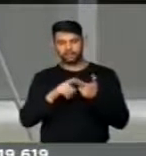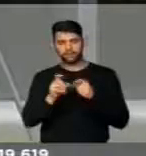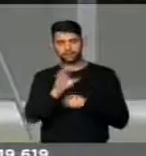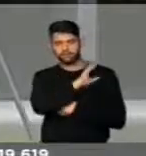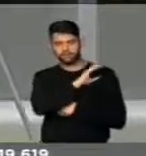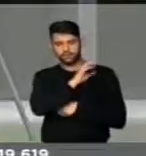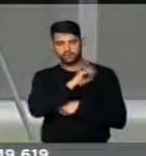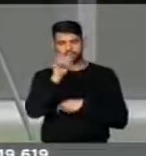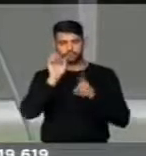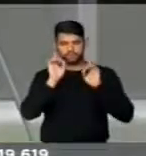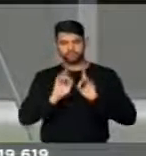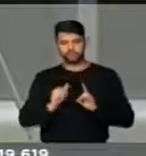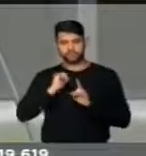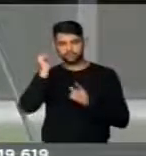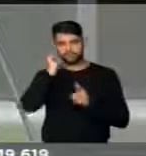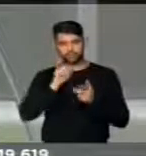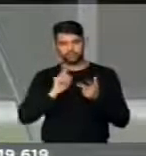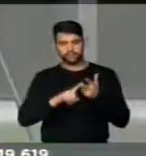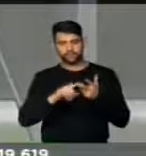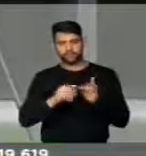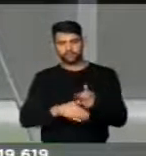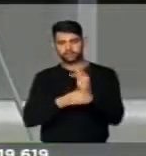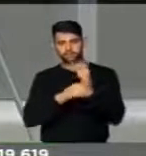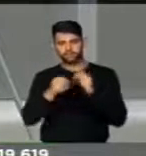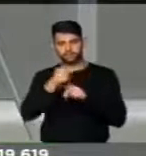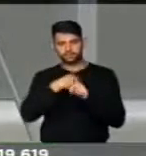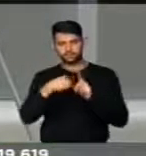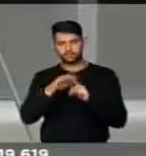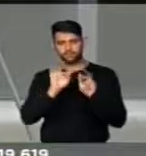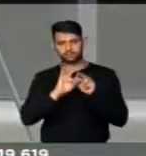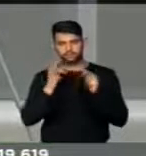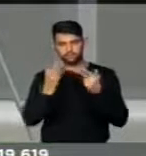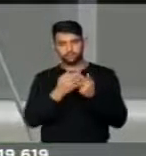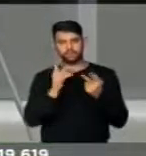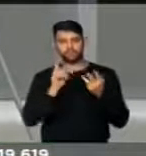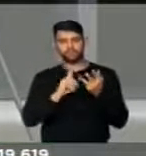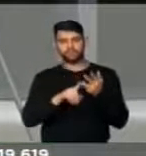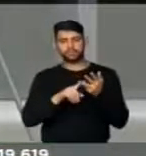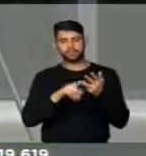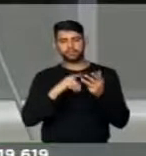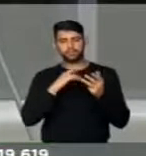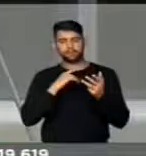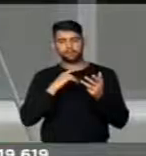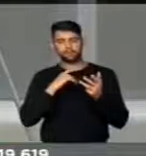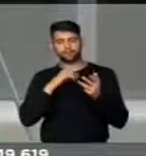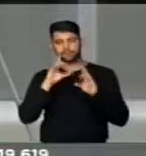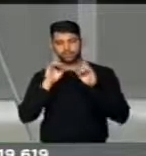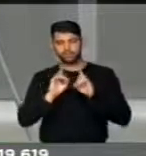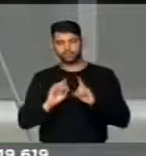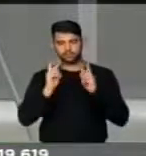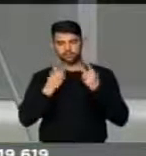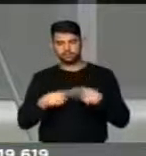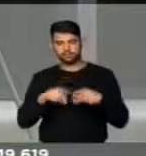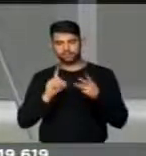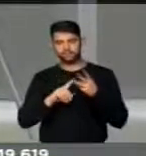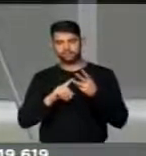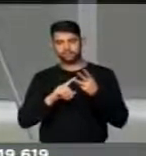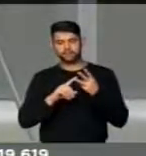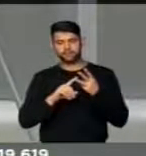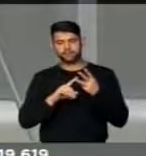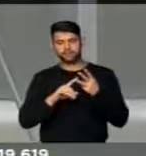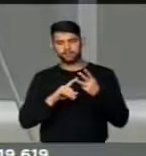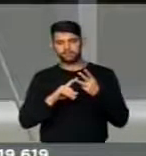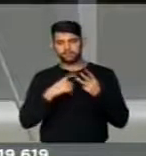Coordenadoria dos Direitos da Mulher, a Seguridade Social e Família, Comunicação, Direitos Humanos, Comunicação,